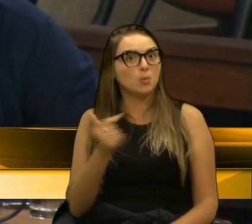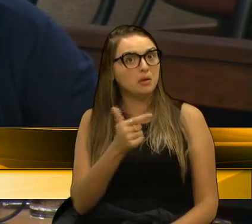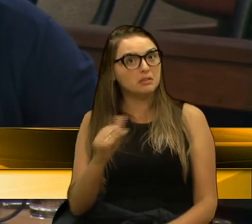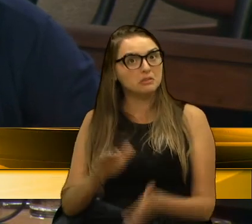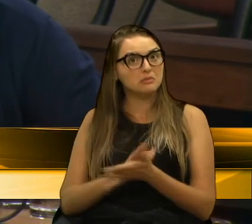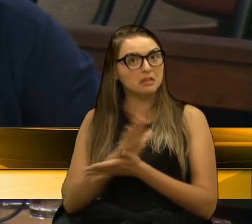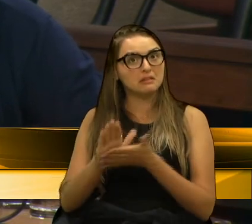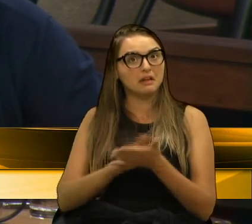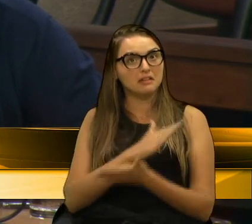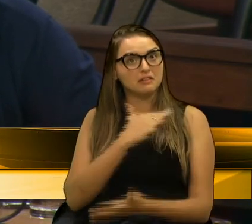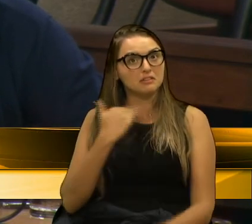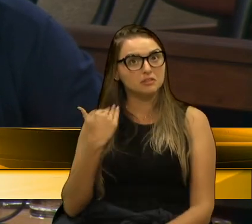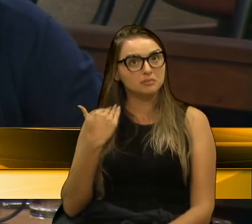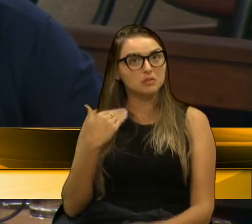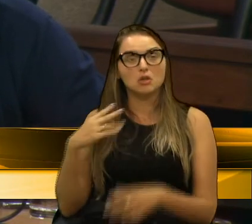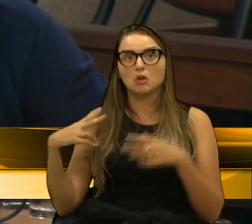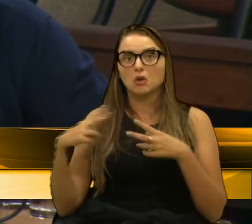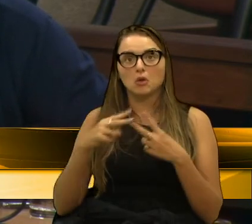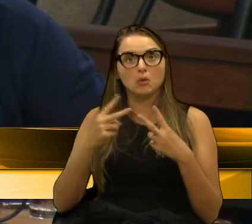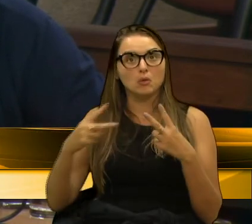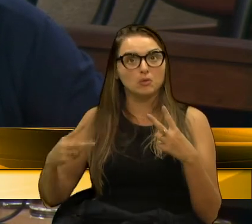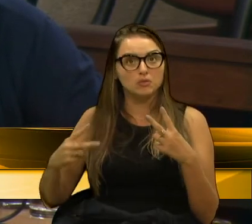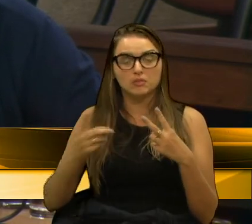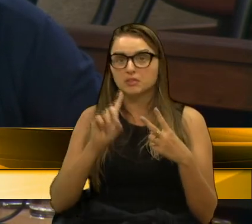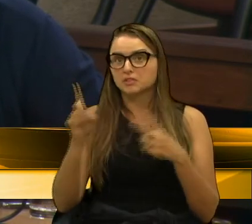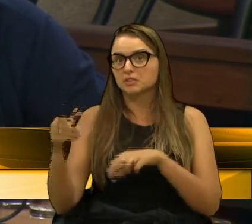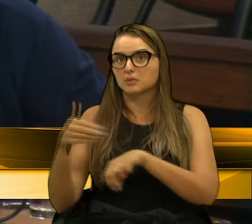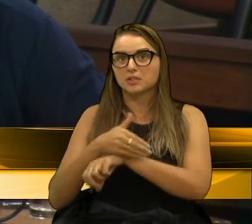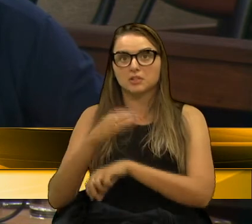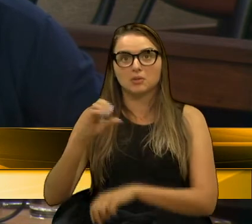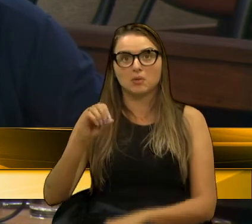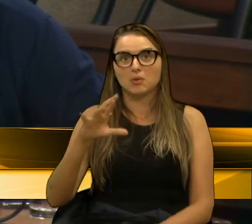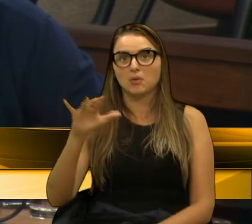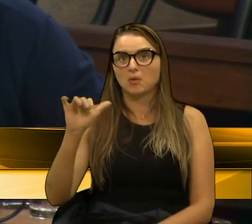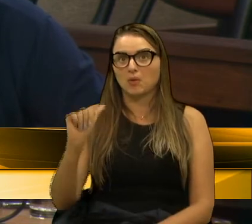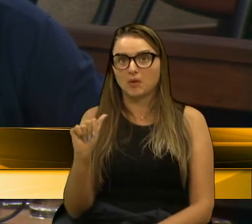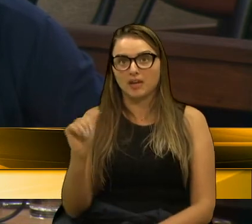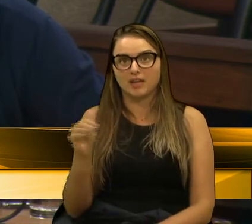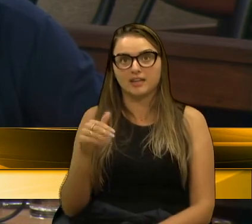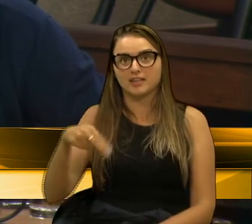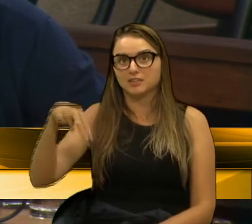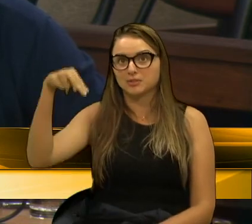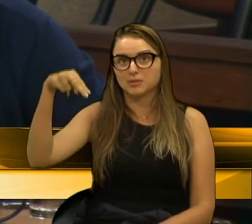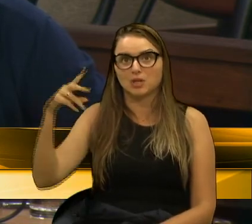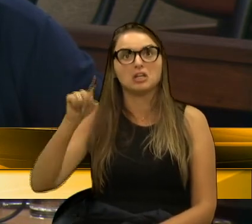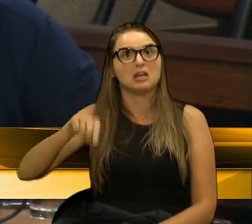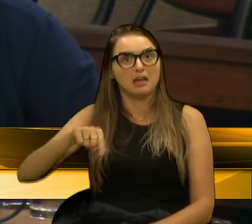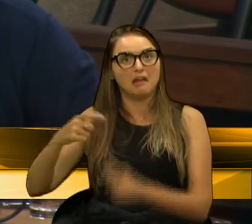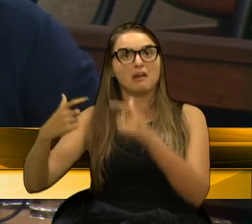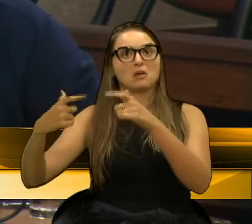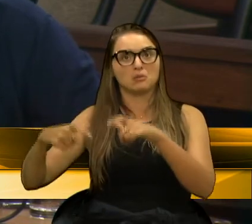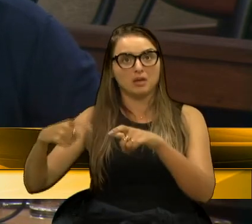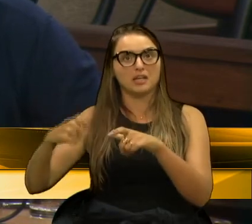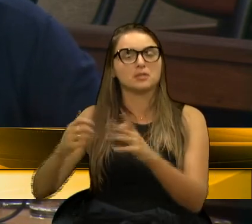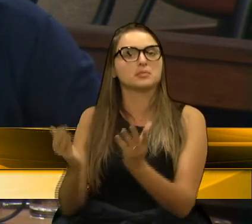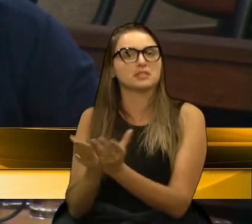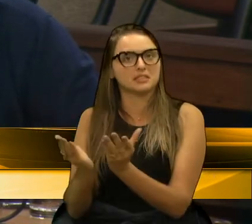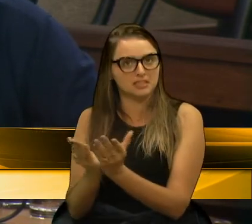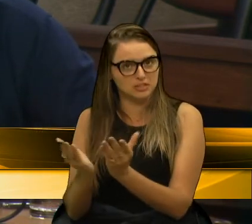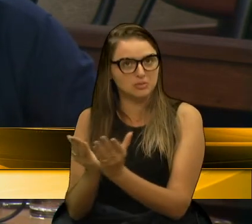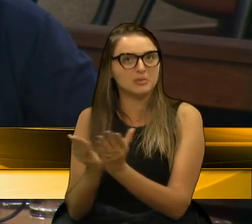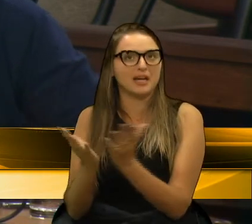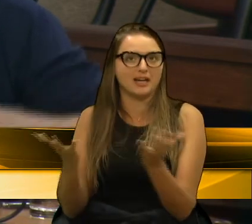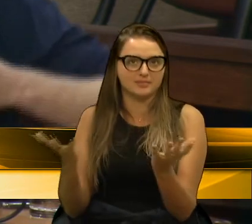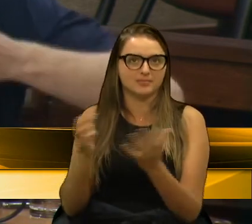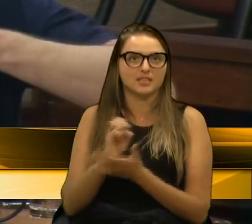que interessante, o vírus não entrou na Coreia do Norte. Então, é um lugar a ser estudado, né? E, pelo que a gente sabe, também,